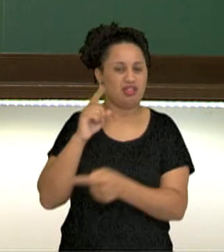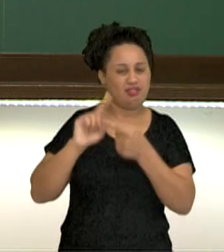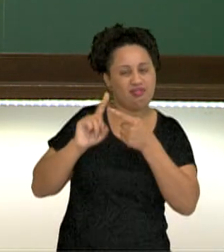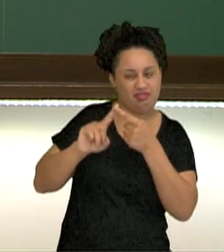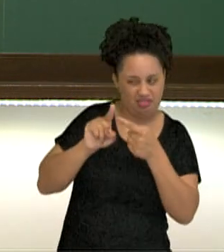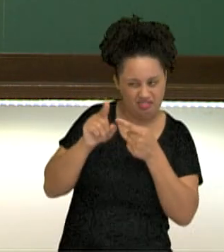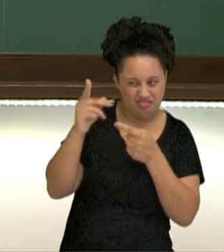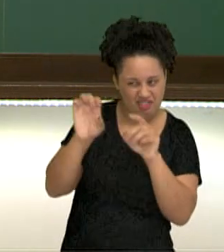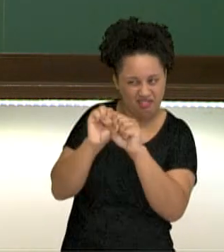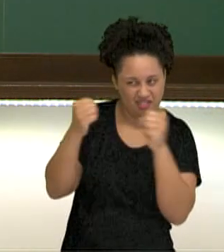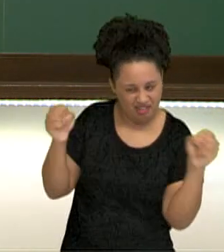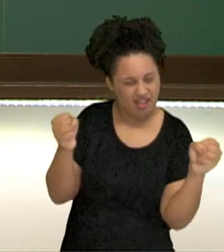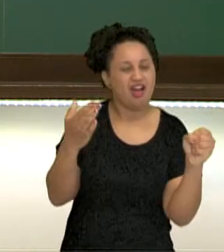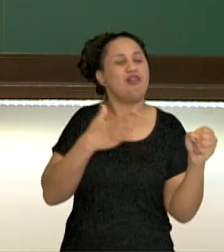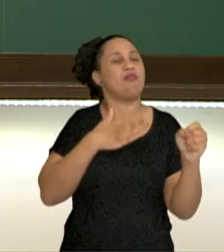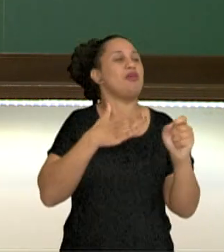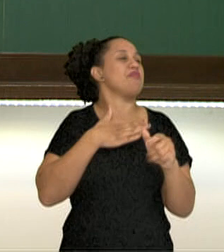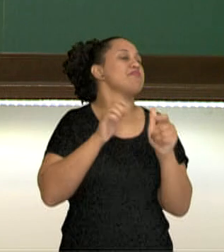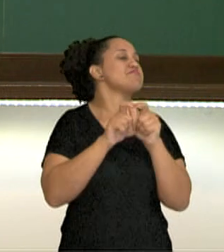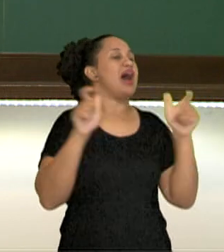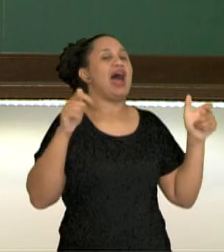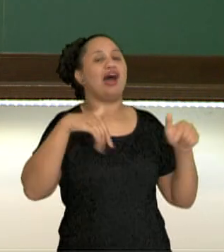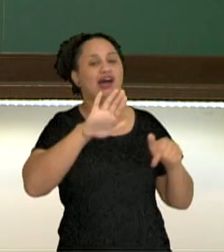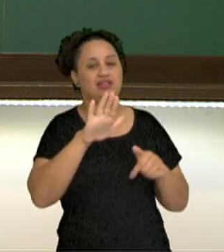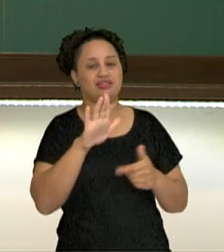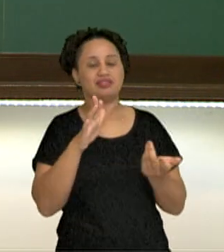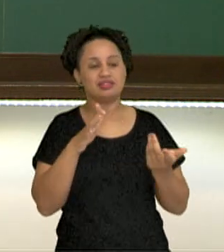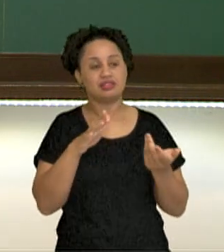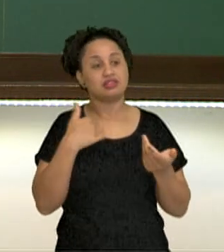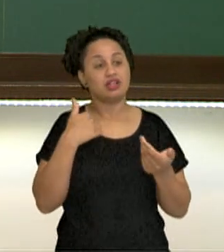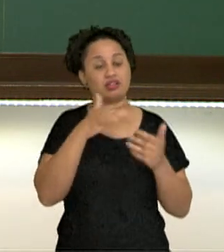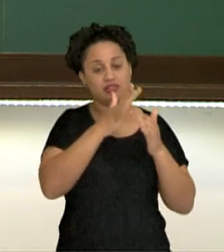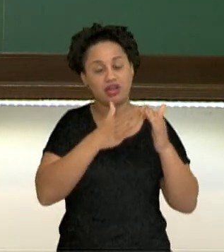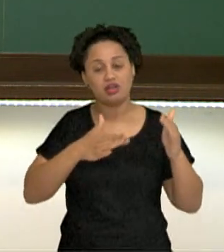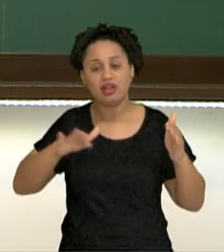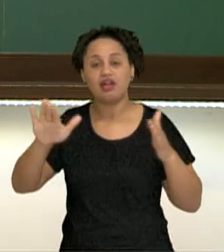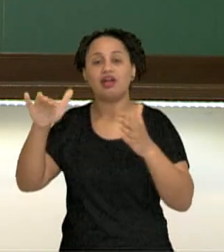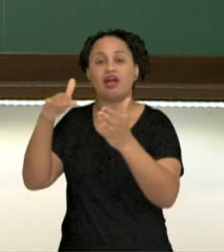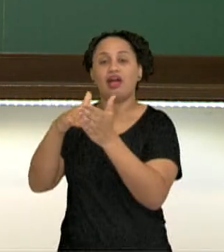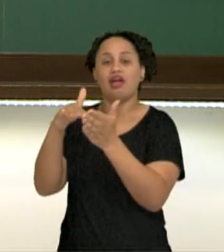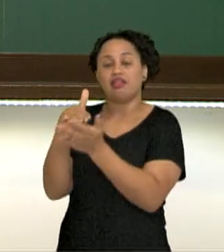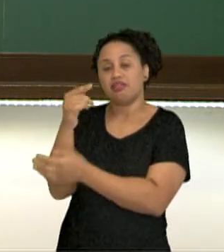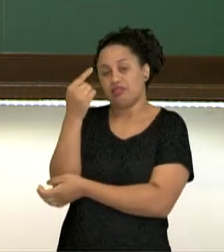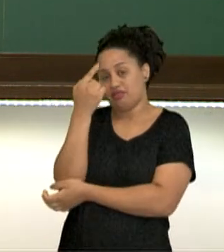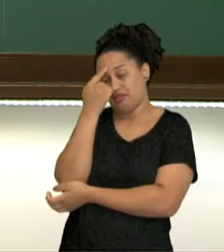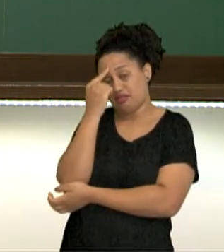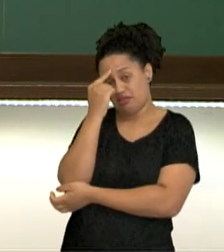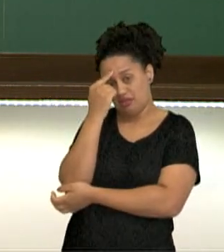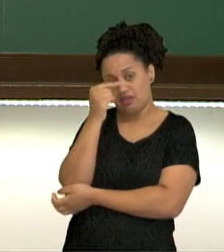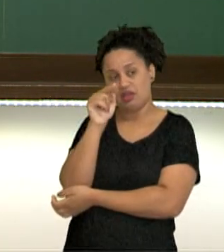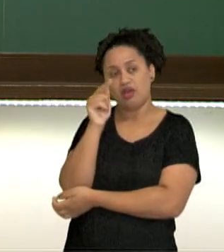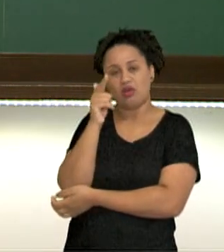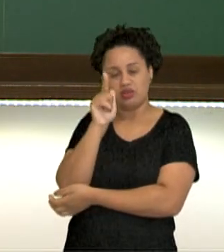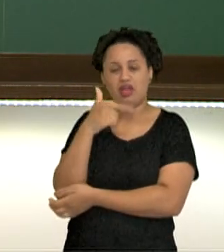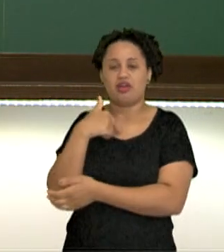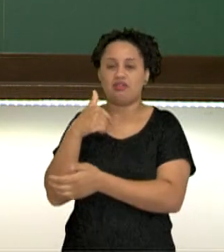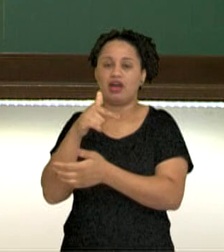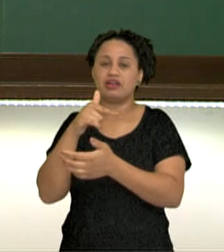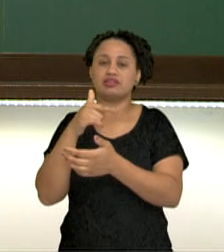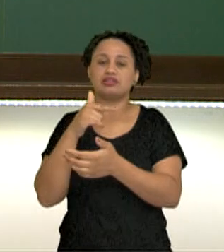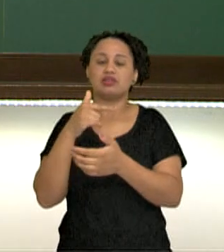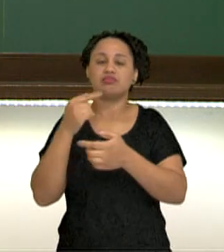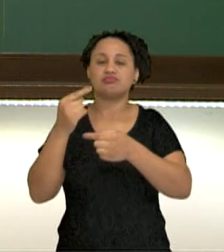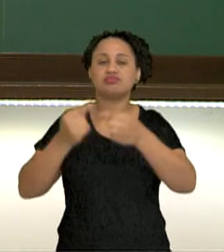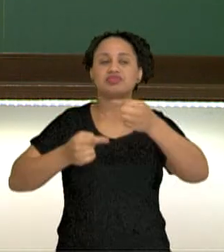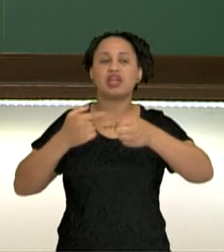O império da Alexandre vai ser maior. E ele vai conquistar, chegando até a Índia, no Oriente, onde lá ele se envolve em várias campanhas militares. Todas essas